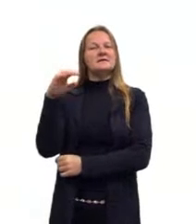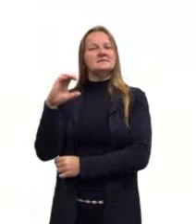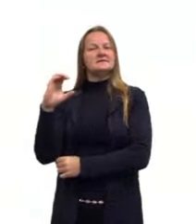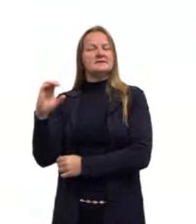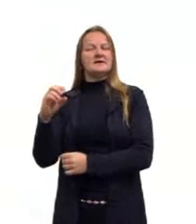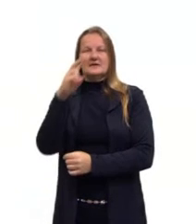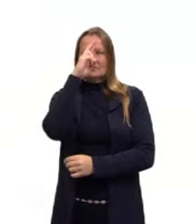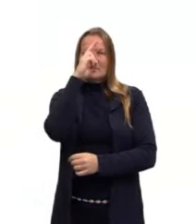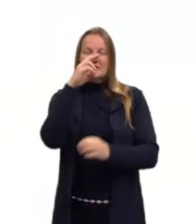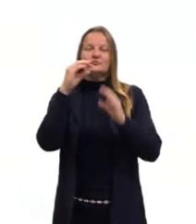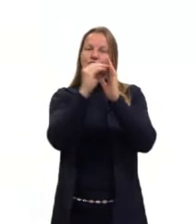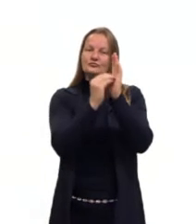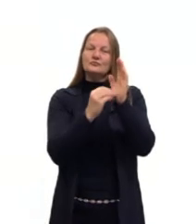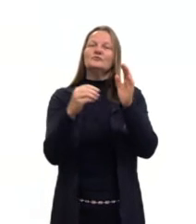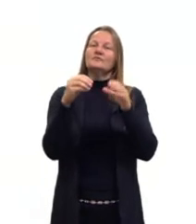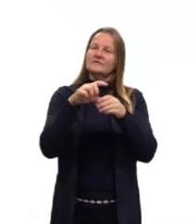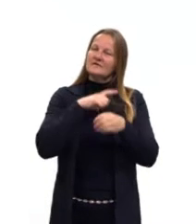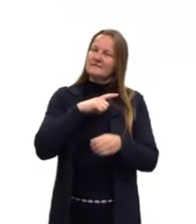médio.